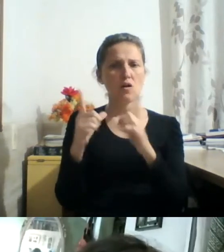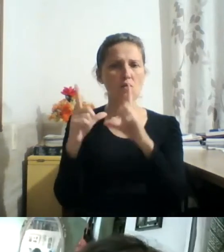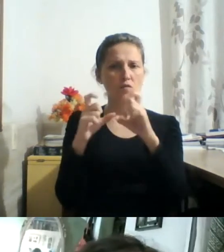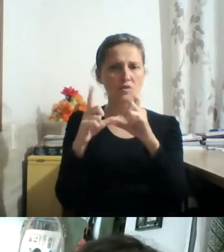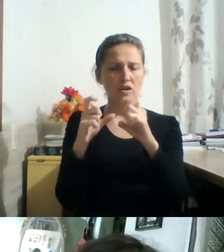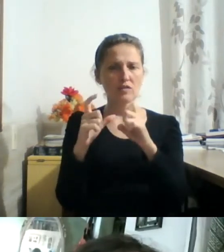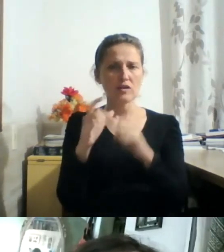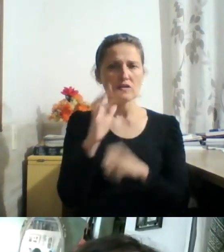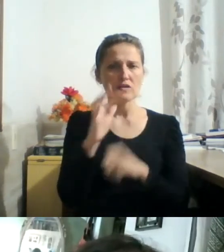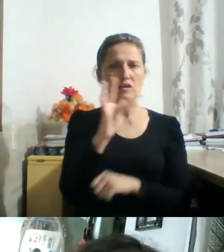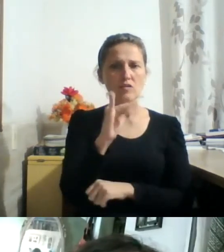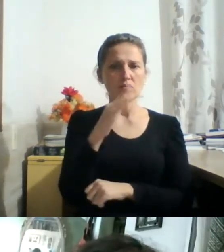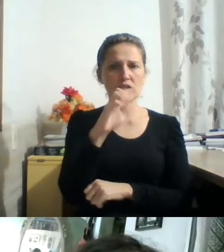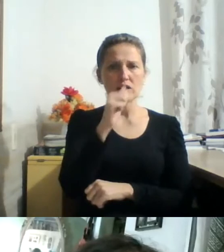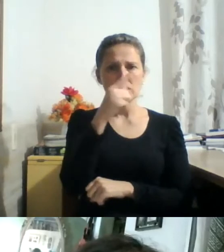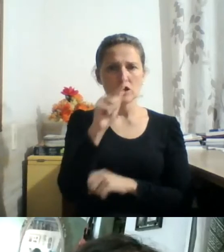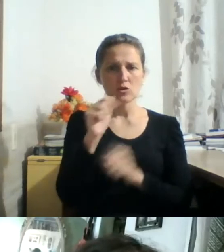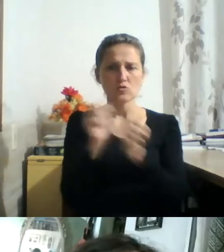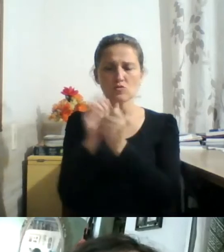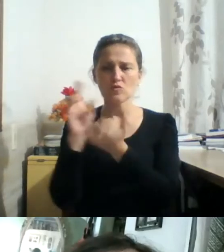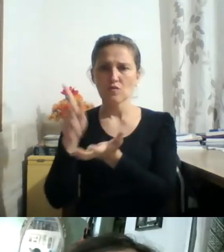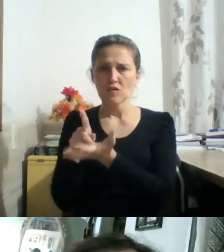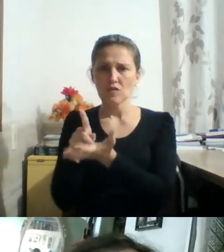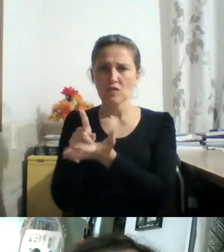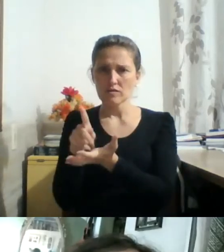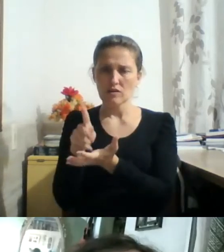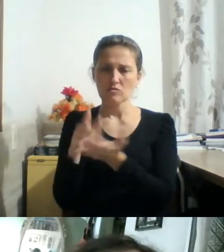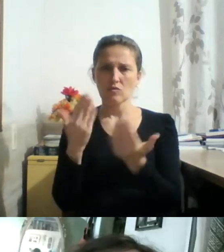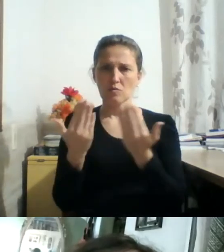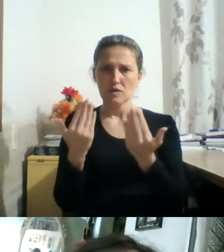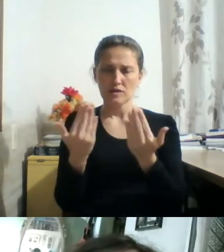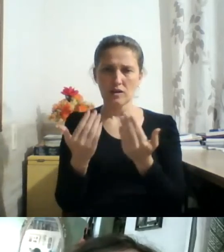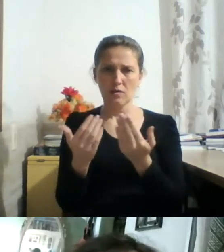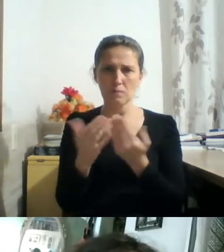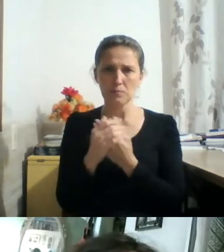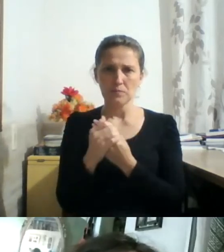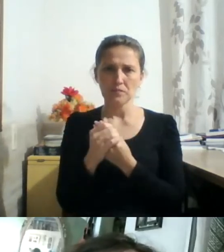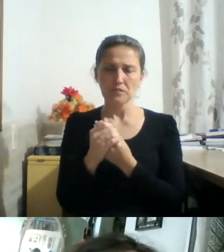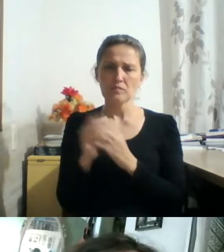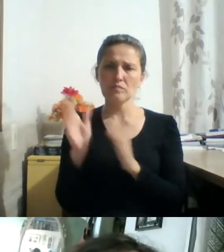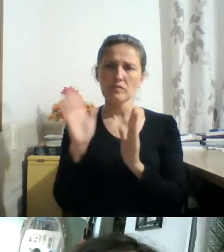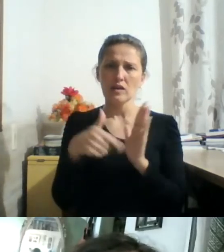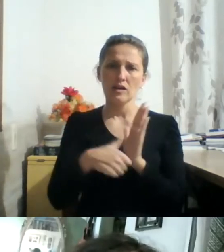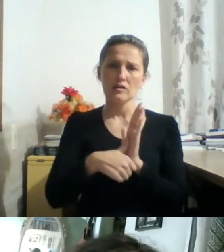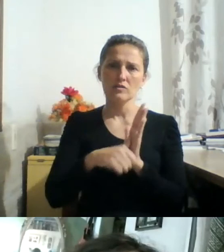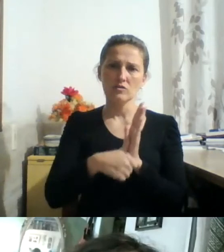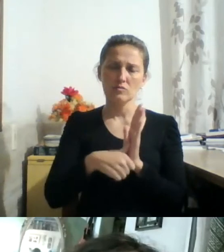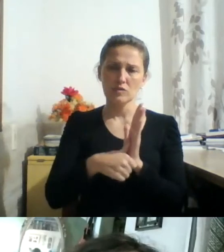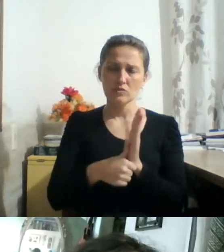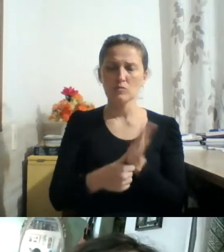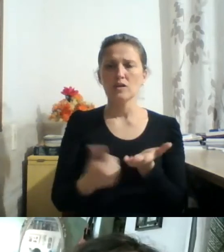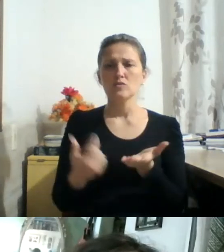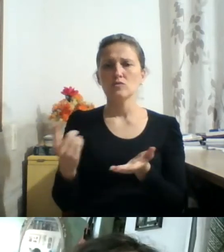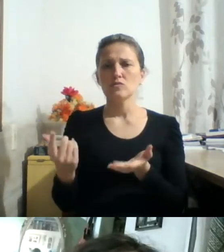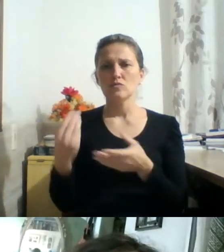documental. Ora, o documental nos remete ao documento, nos remete à verdade, nos